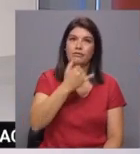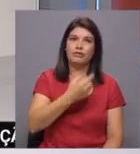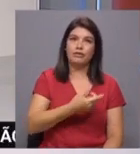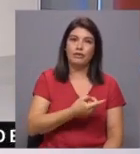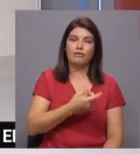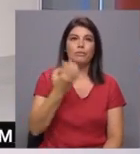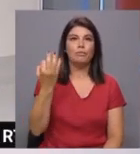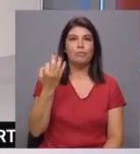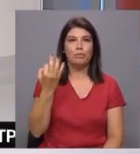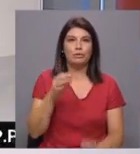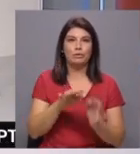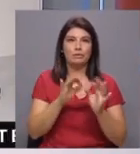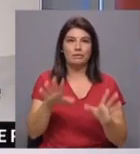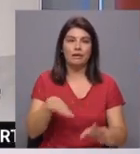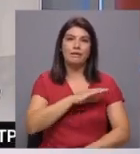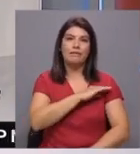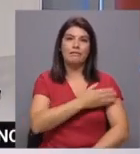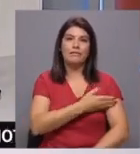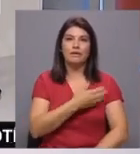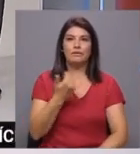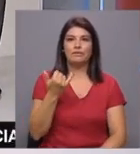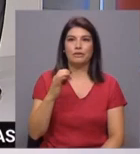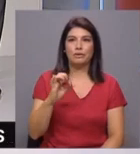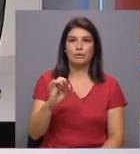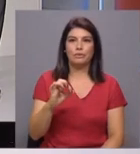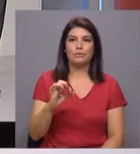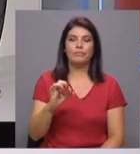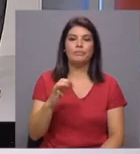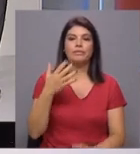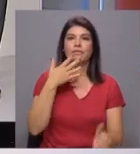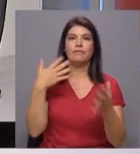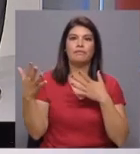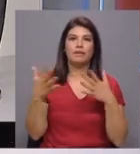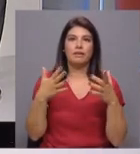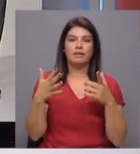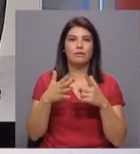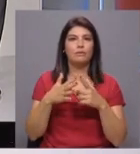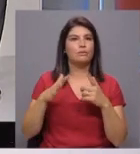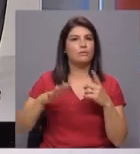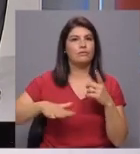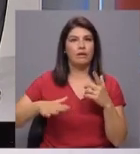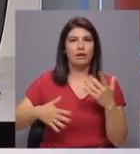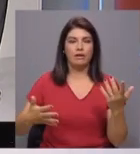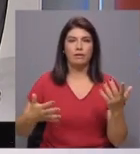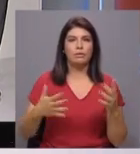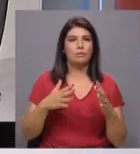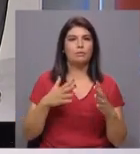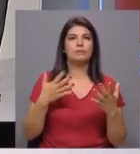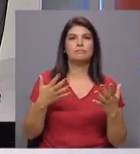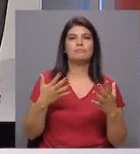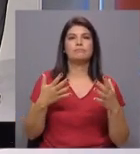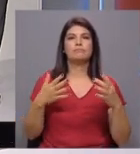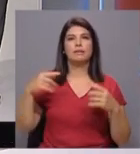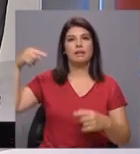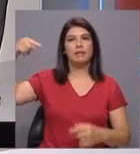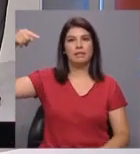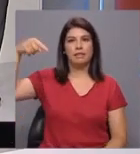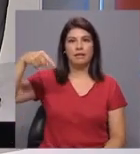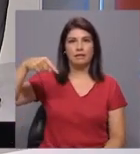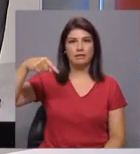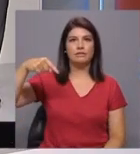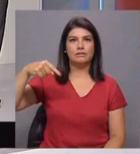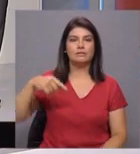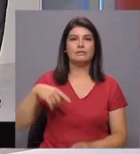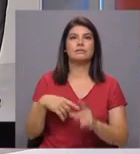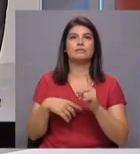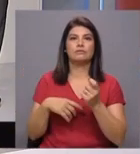e para o Porto. E 28 para Aveiro, o vento em geral fraco do quadrante leste, a superar ainda por vezes forte nas terras